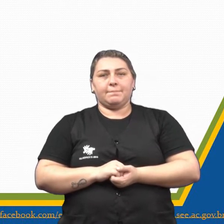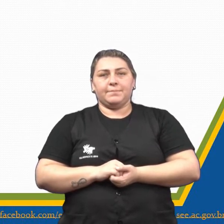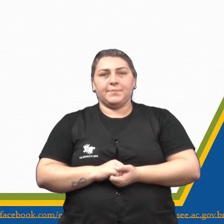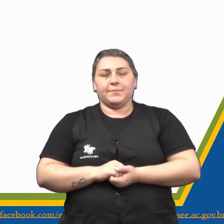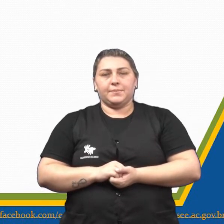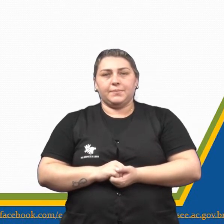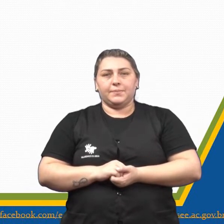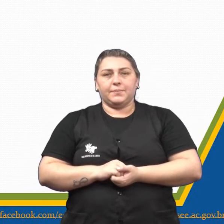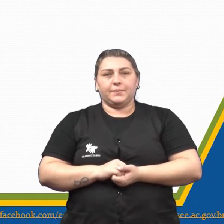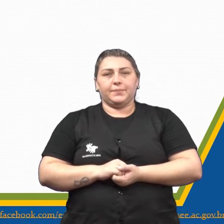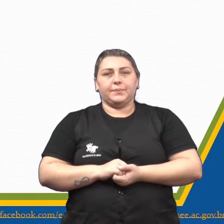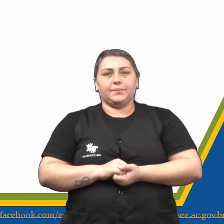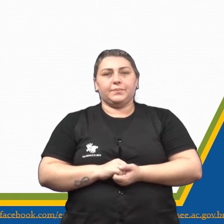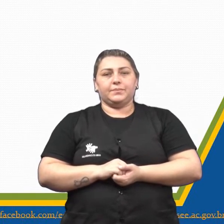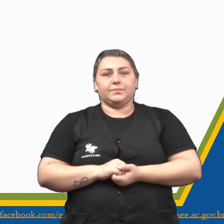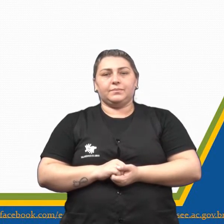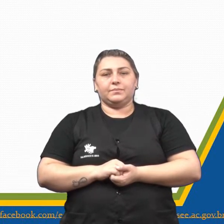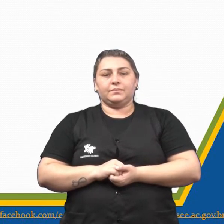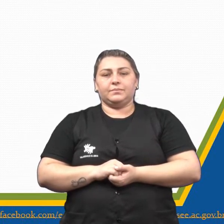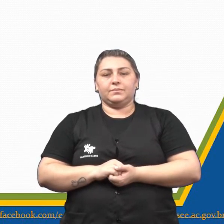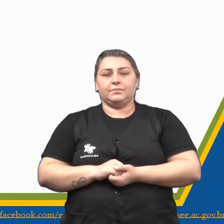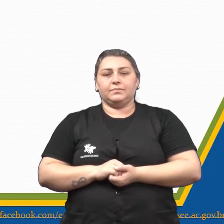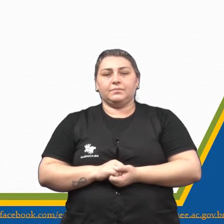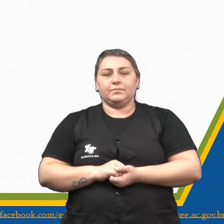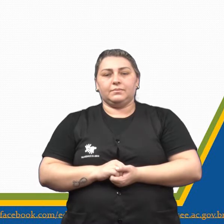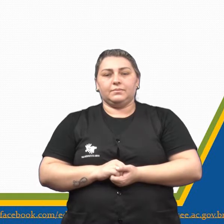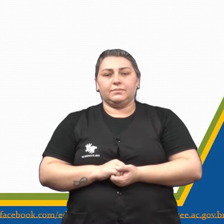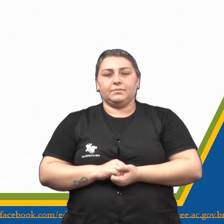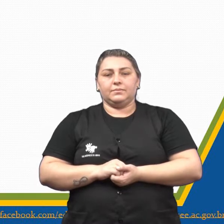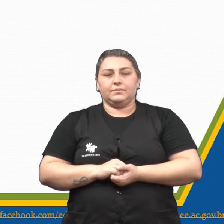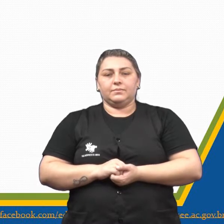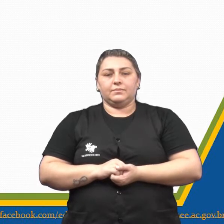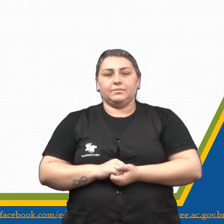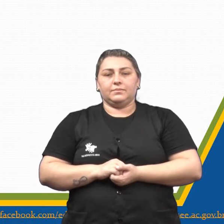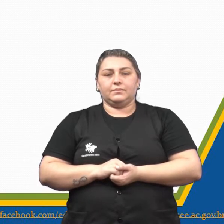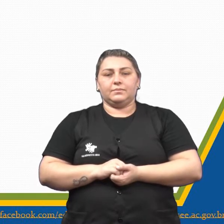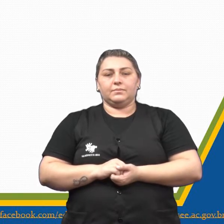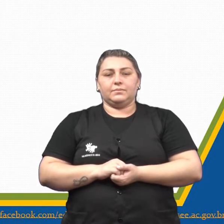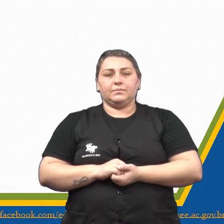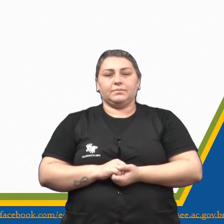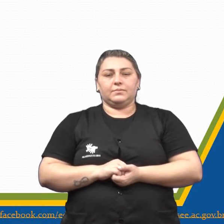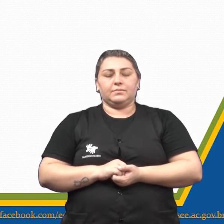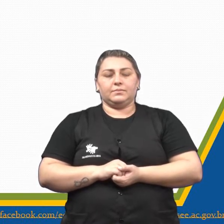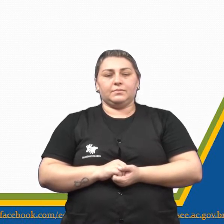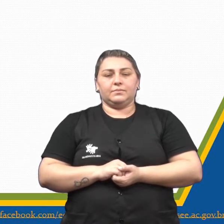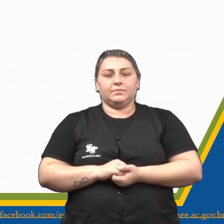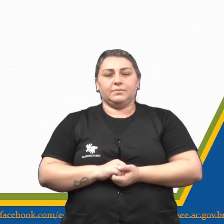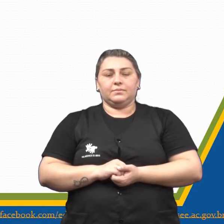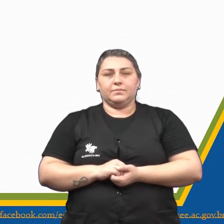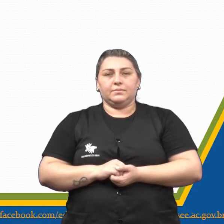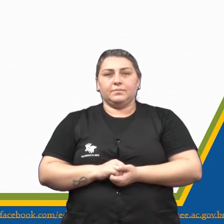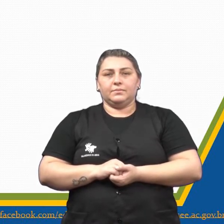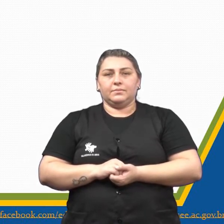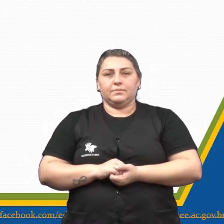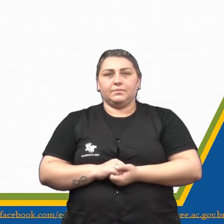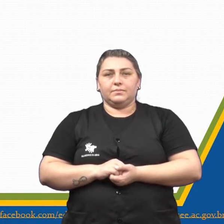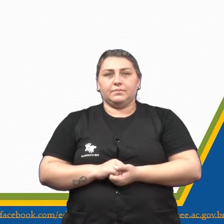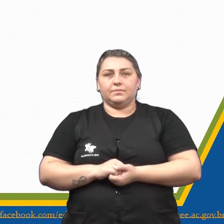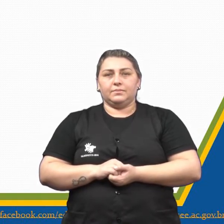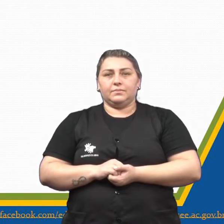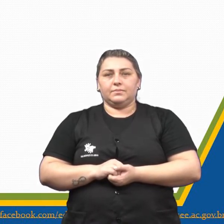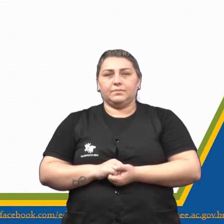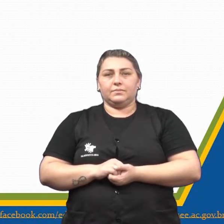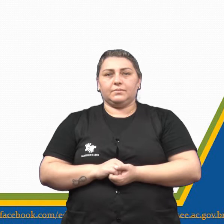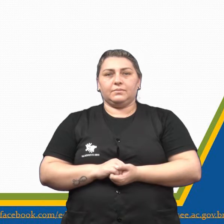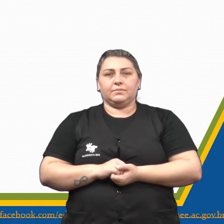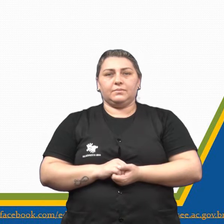ferozes, por isso estão em suas raulas. Minus irmãos e eu estávamos muito apesadumbrados.